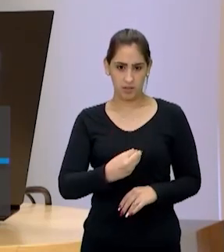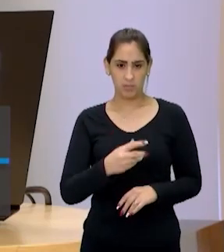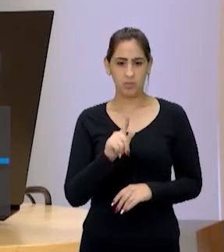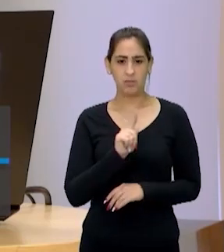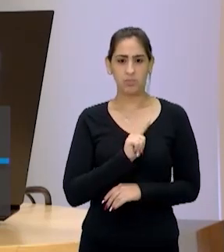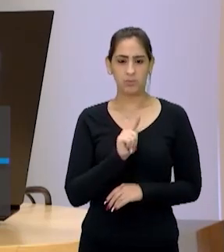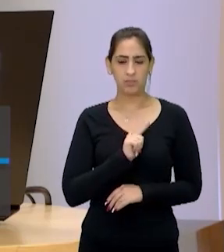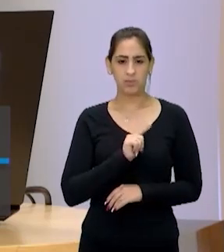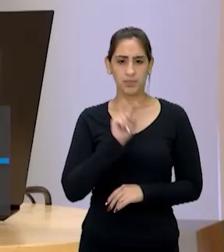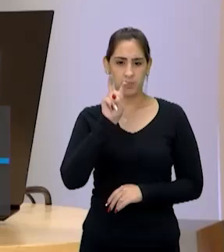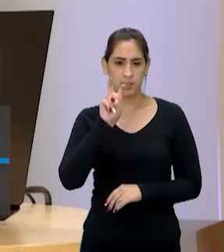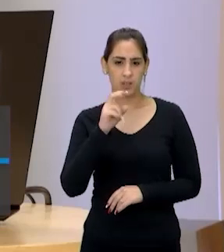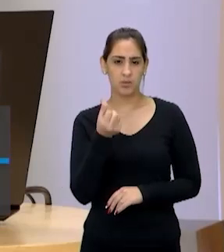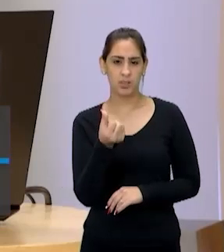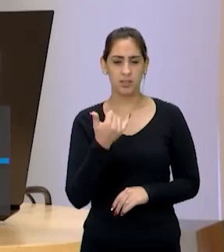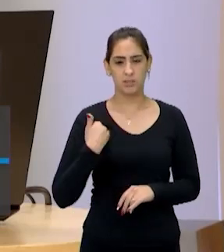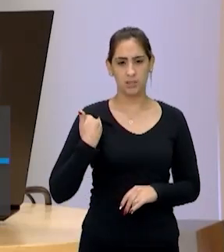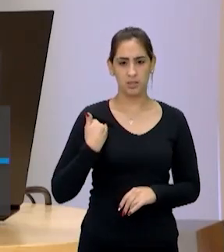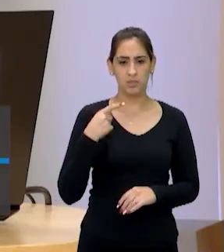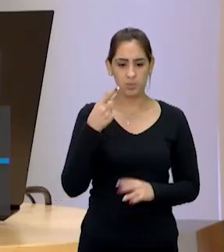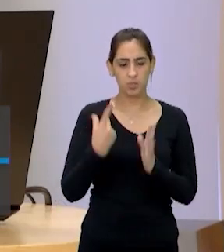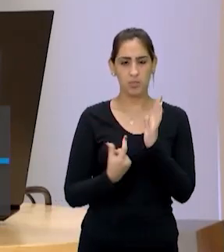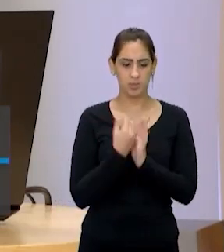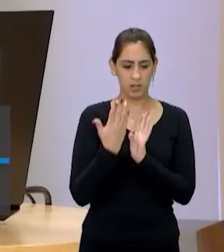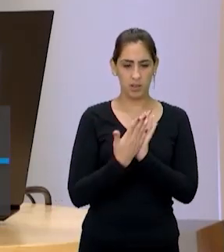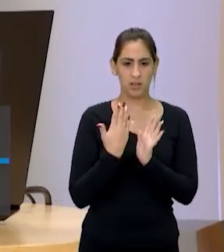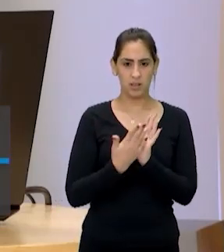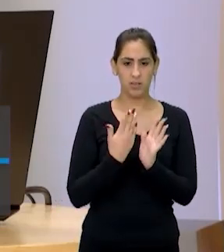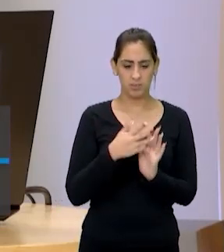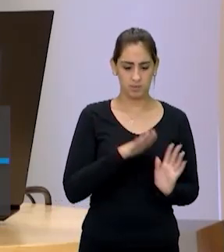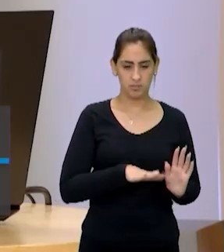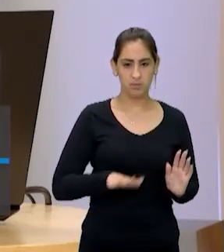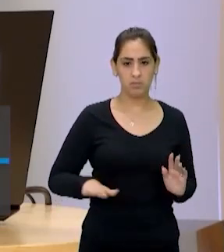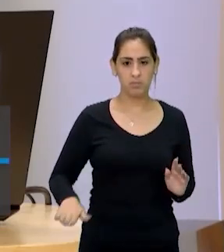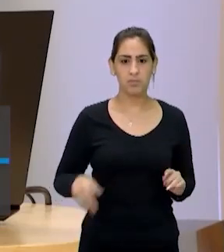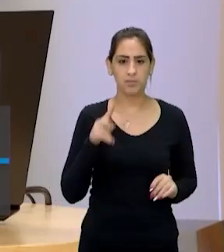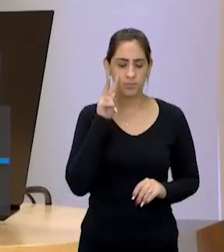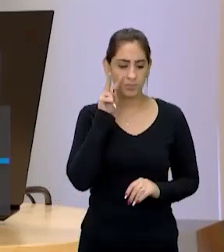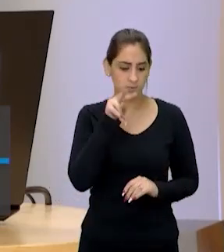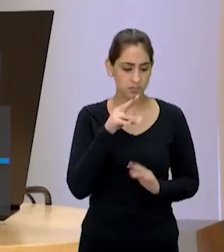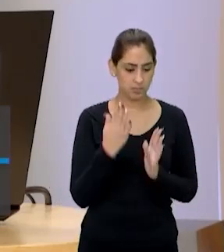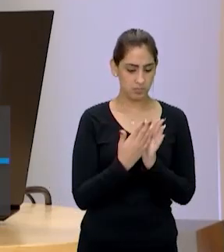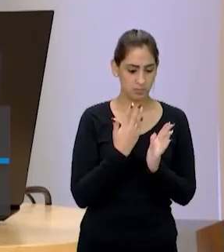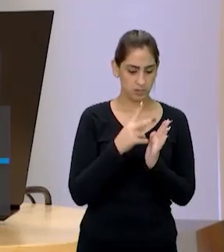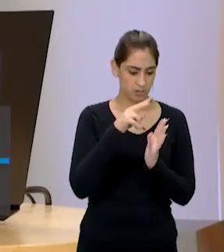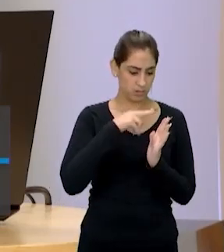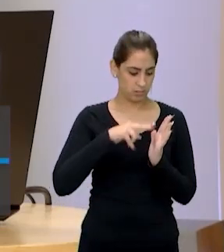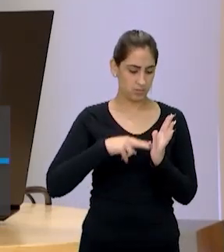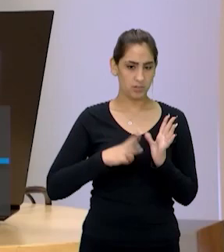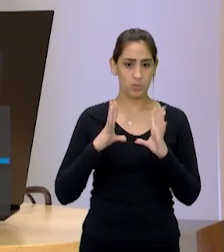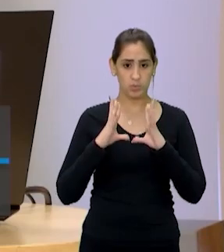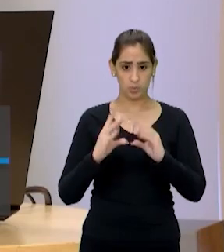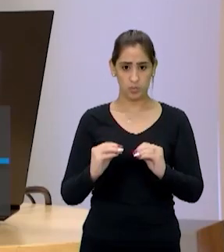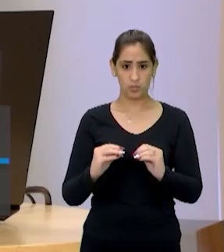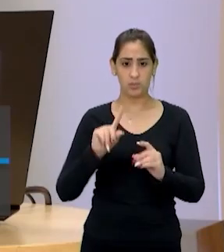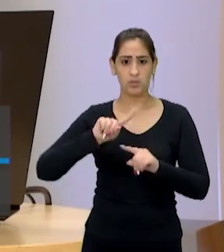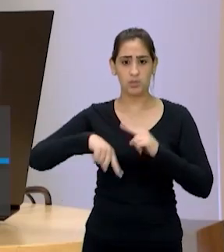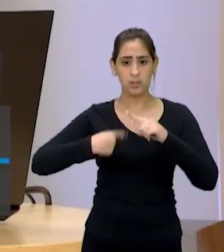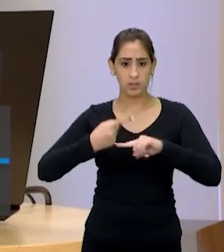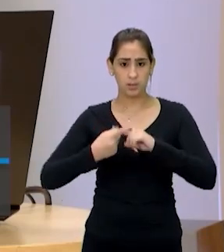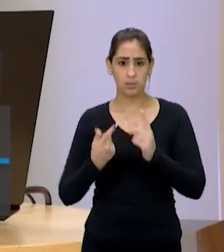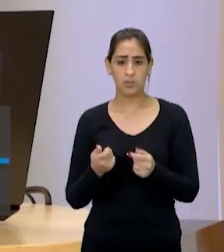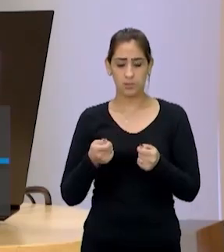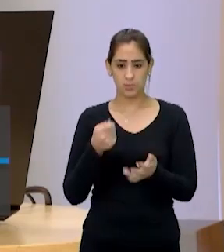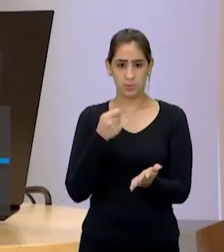Você tem um filhinho de 5, 6 anos. Vai comprar um livro infantil para ele. Você pode, na livraria, ler o livro inteirinho e depois